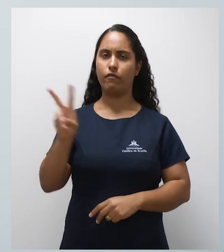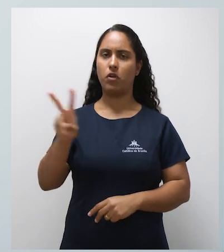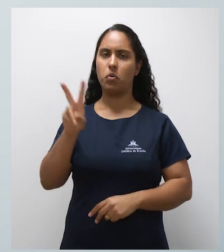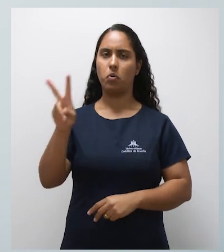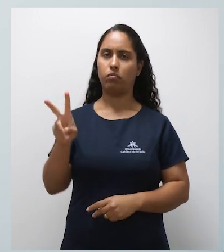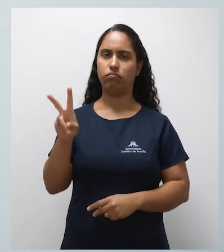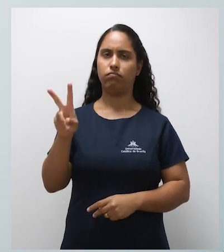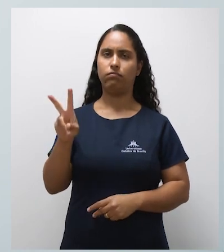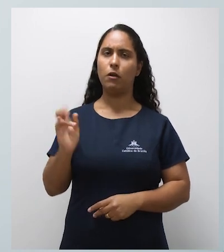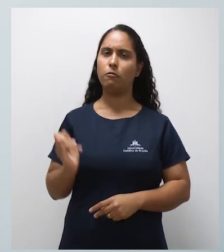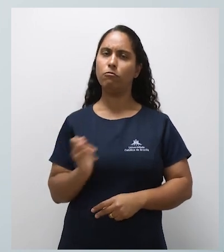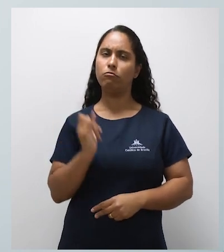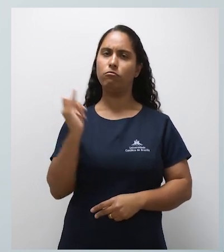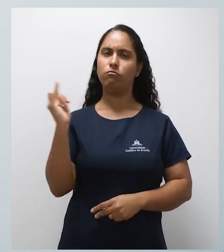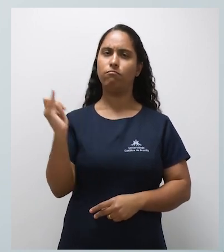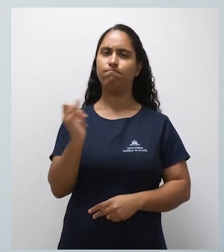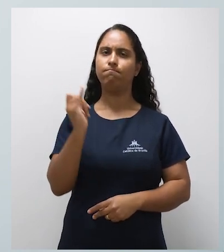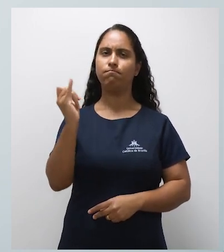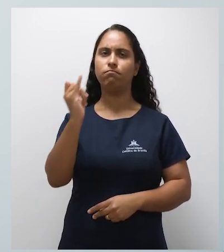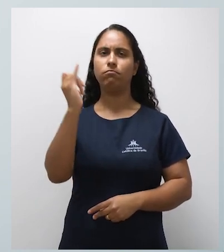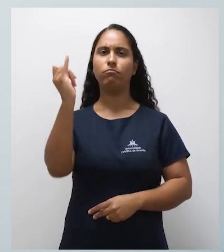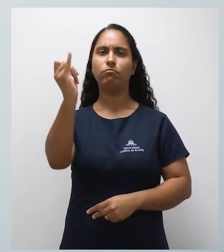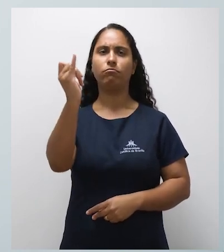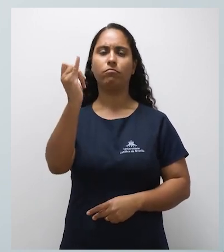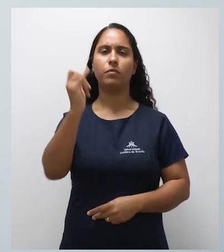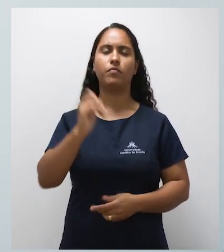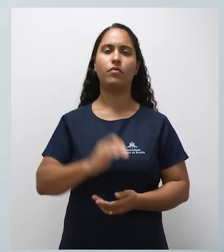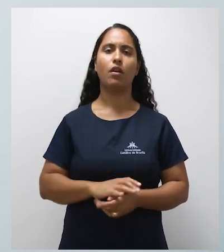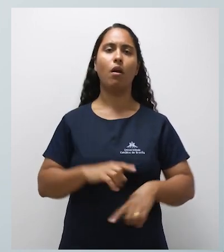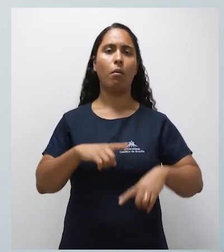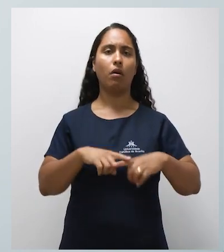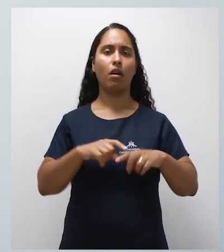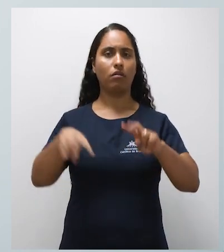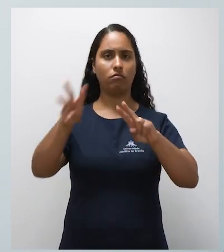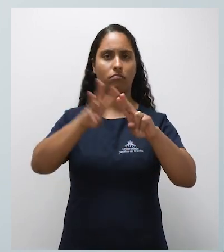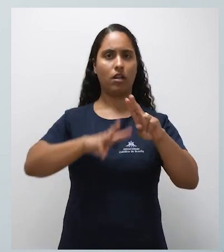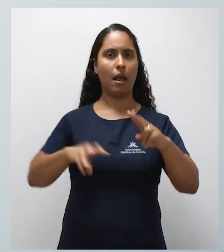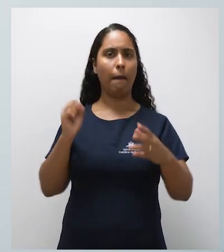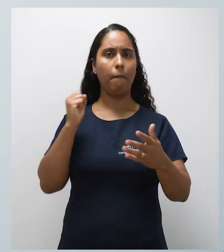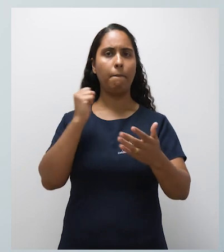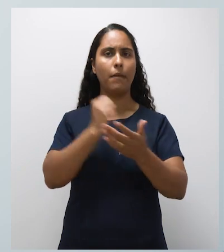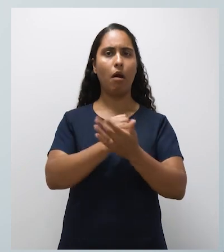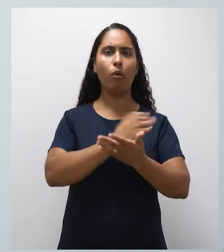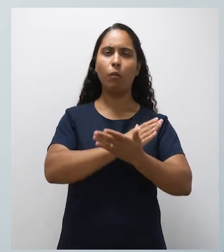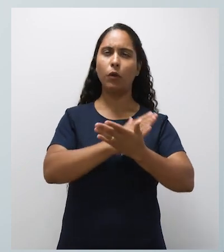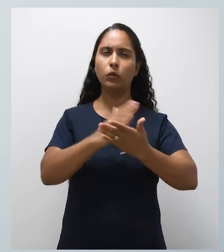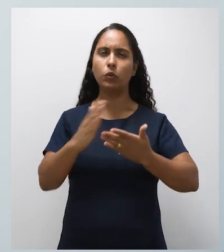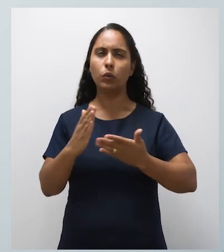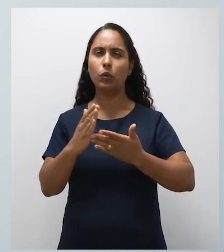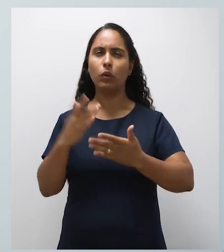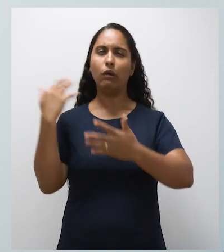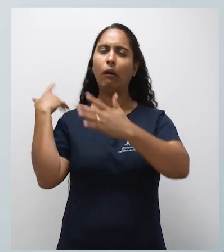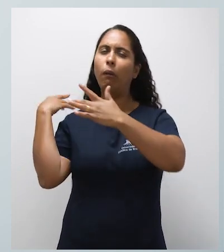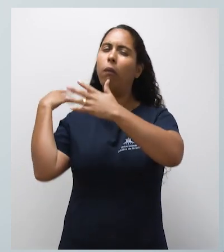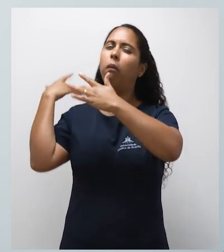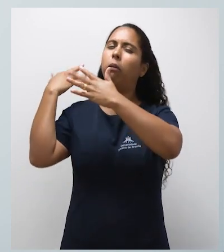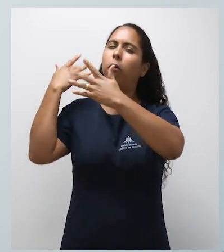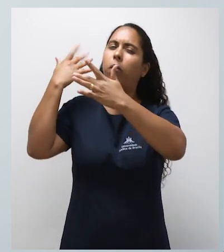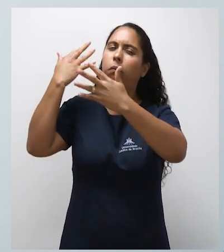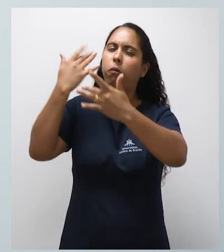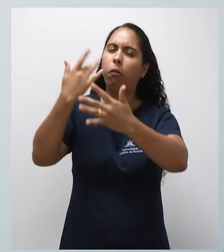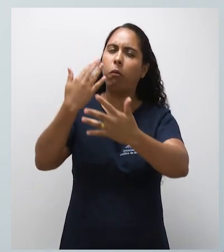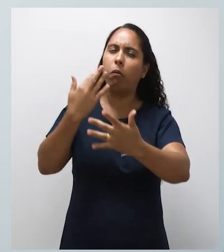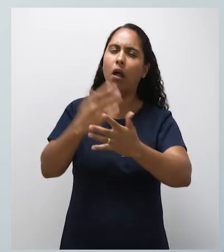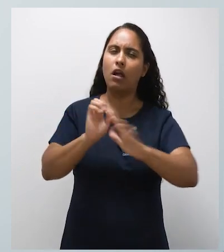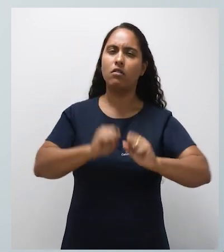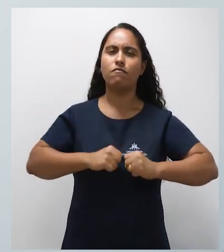católica tem valor para a sociedade. Um valor intangível. Uma marca que foi